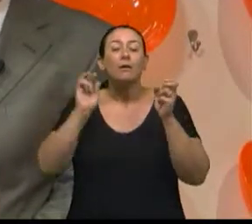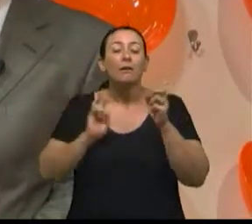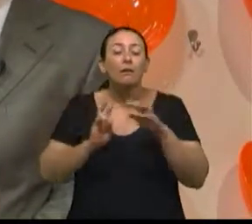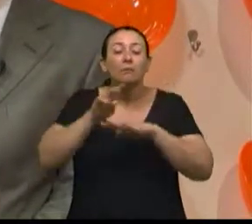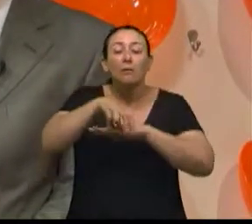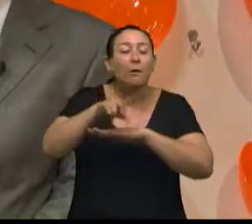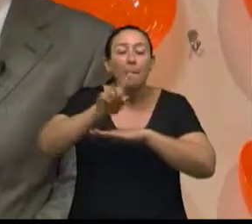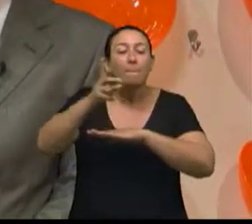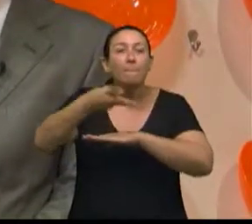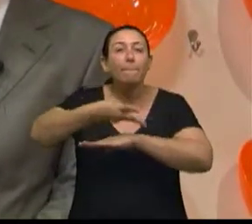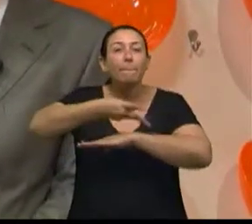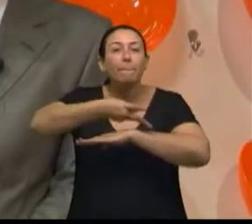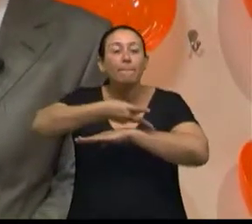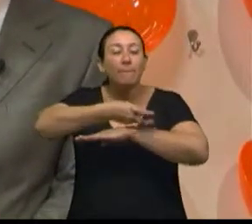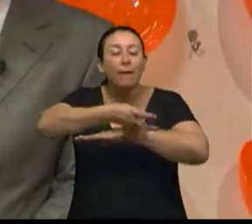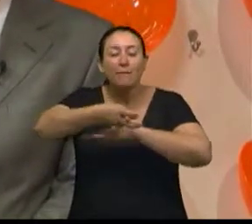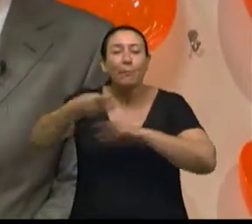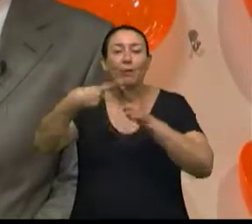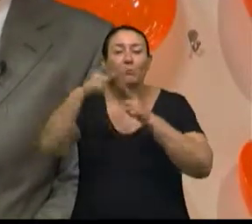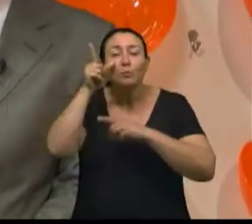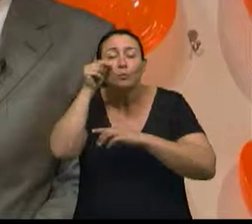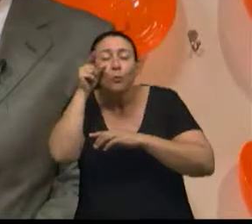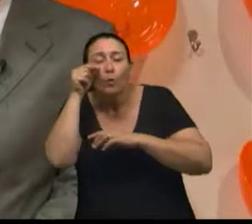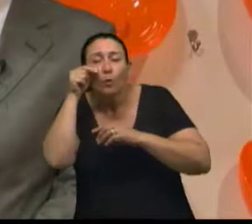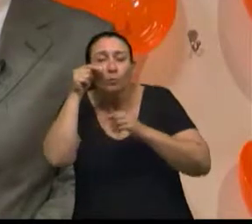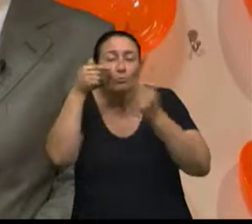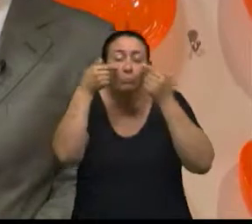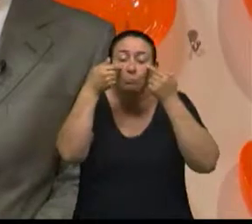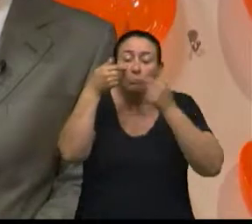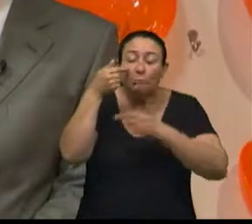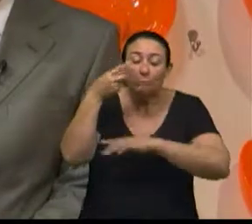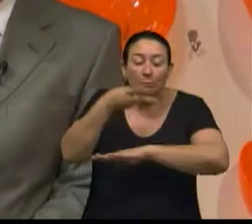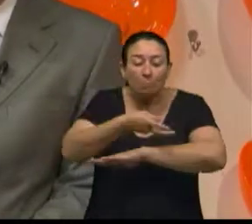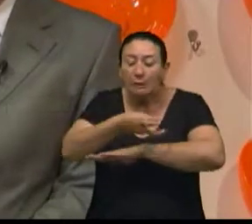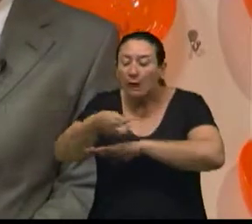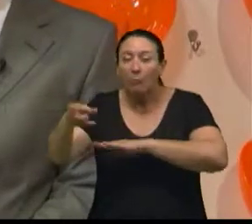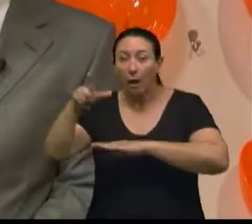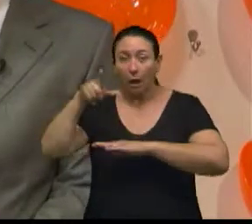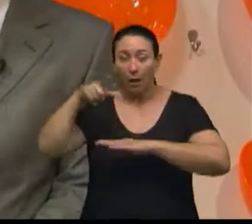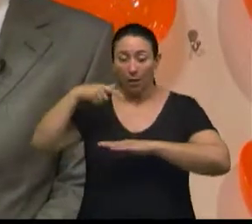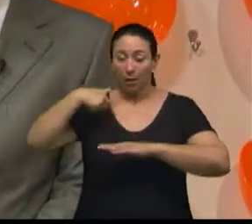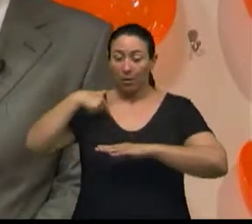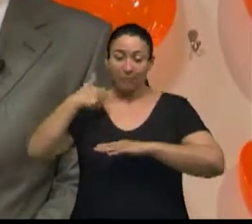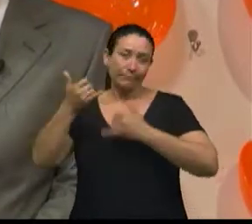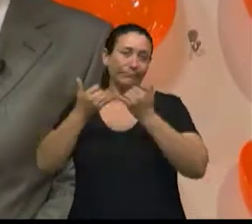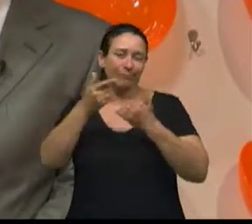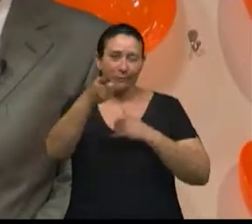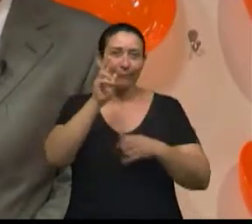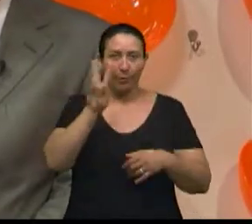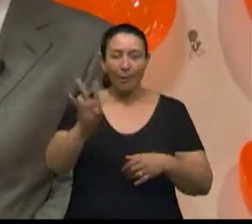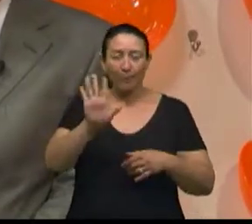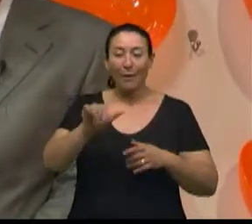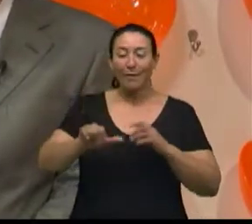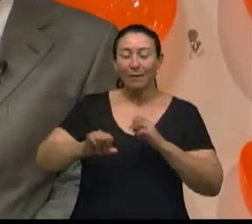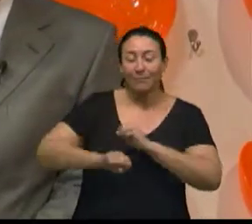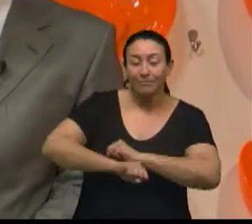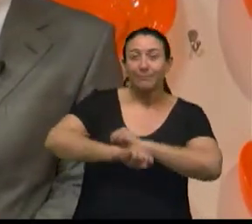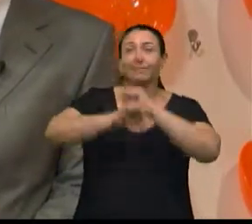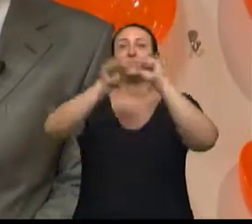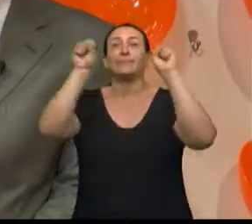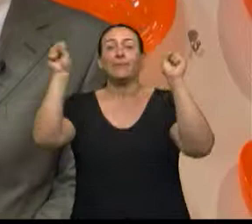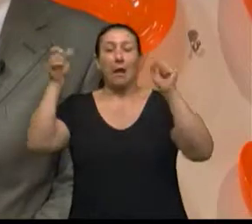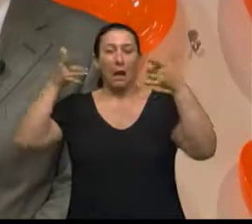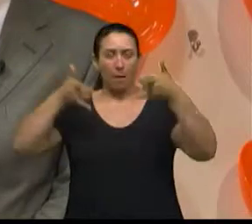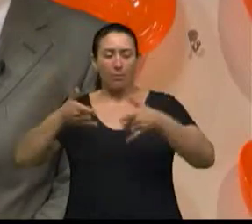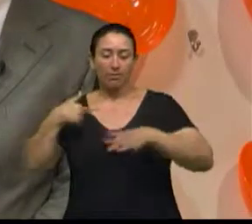redor delas estão presentes. Então, o que a gente vê, por exemplo, aquela primeira saída da cama, a pessoa